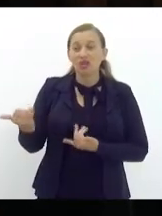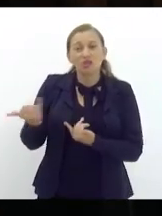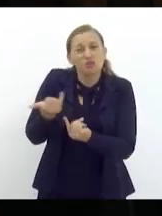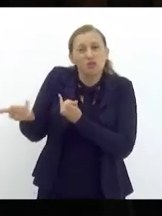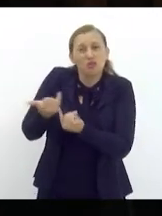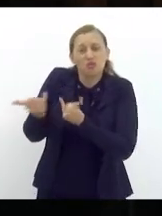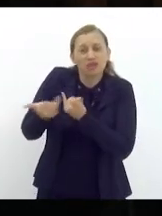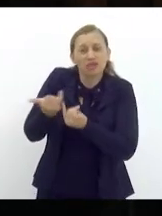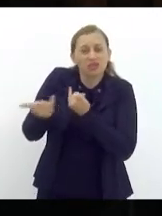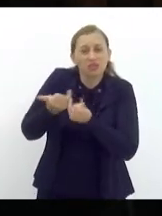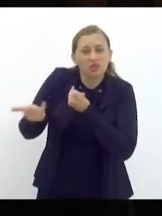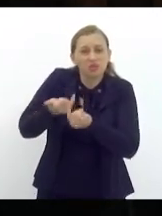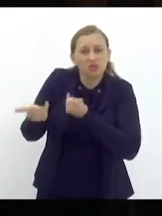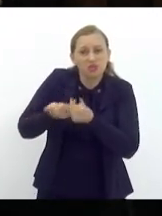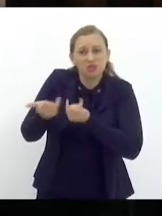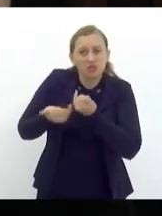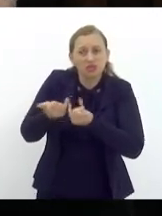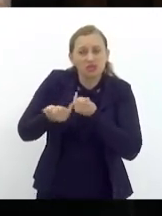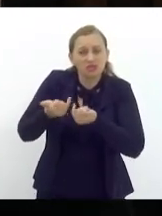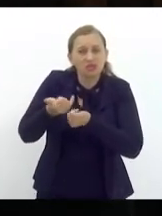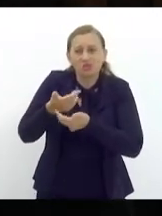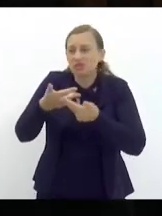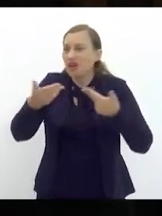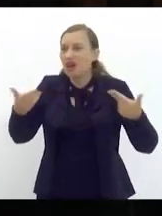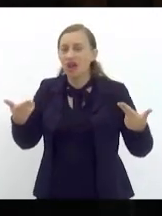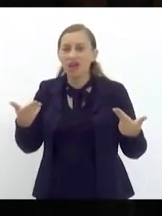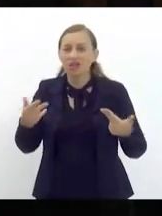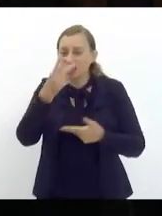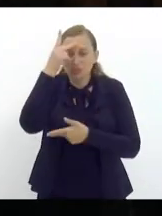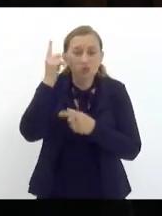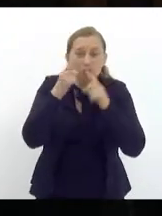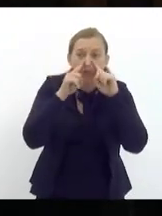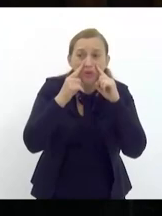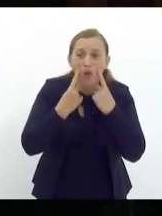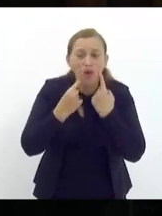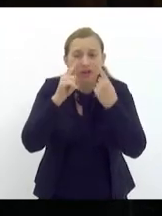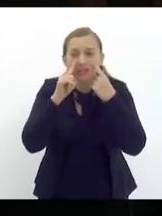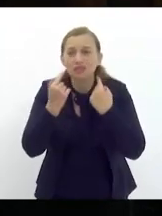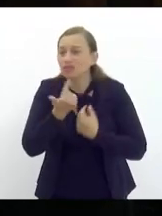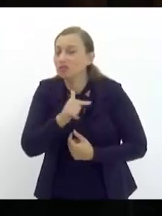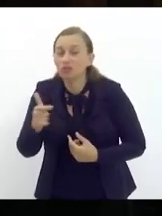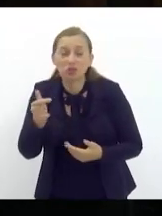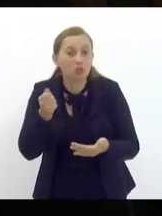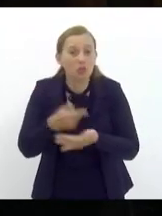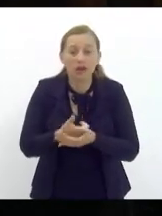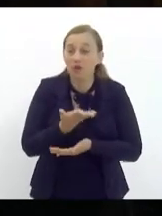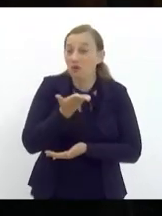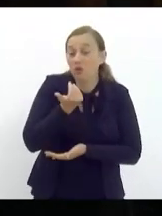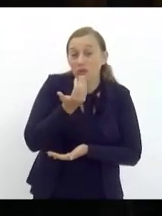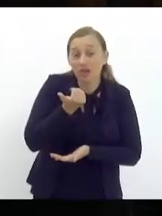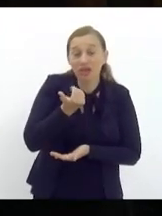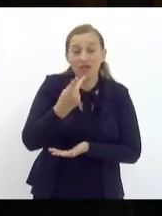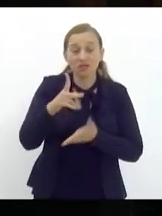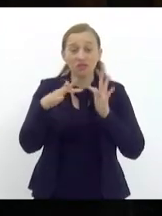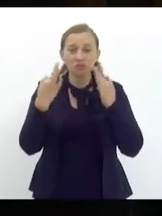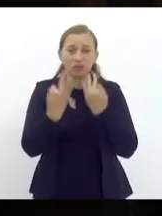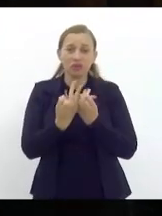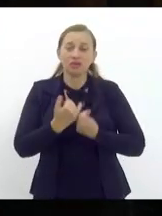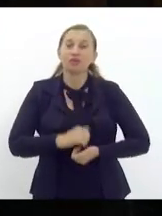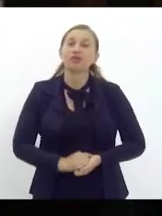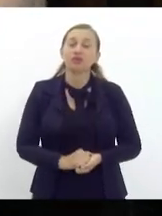mensagens áudios das pessoas chorando que não tem o que comprar para alimentar sua família